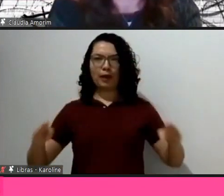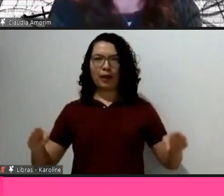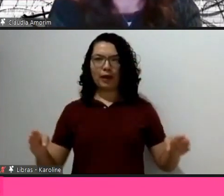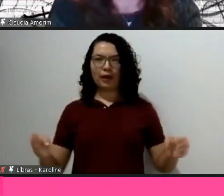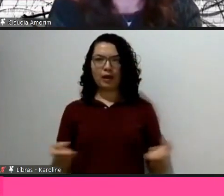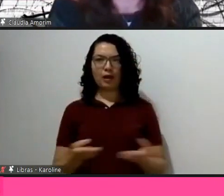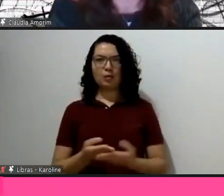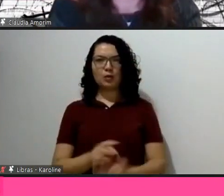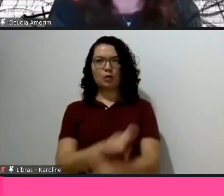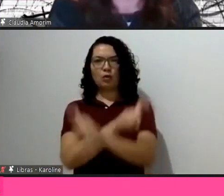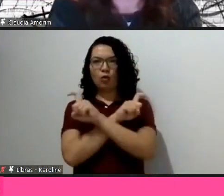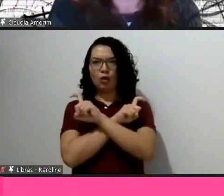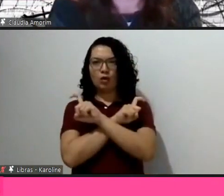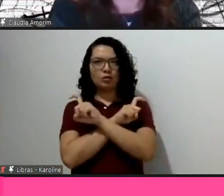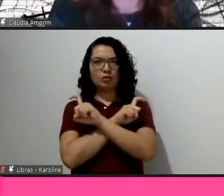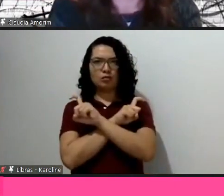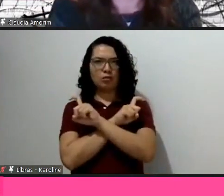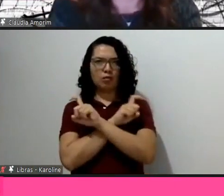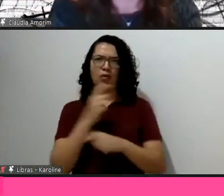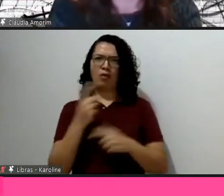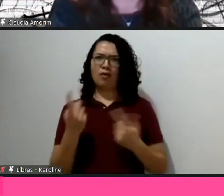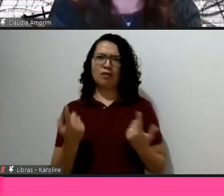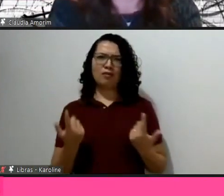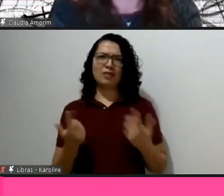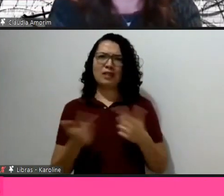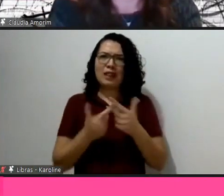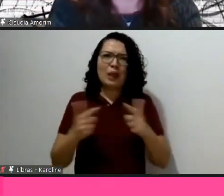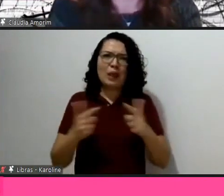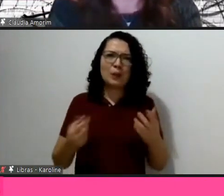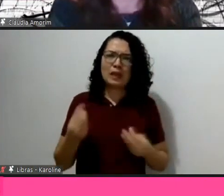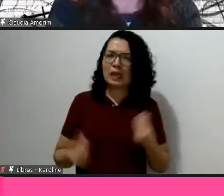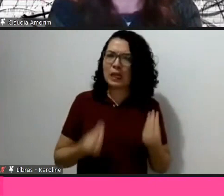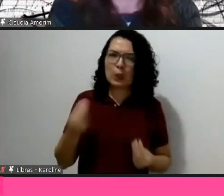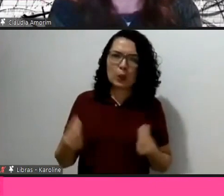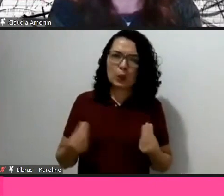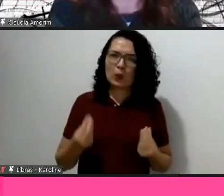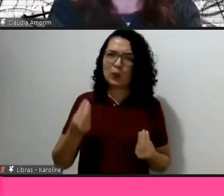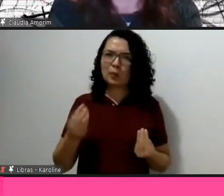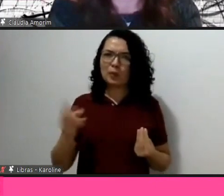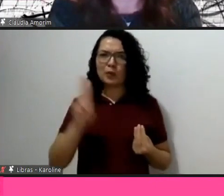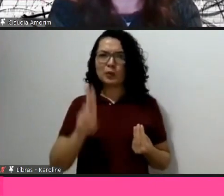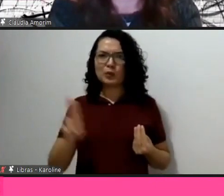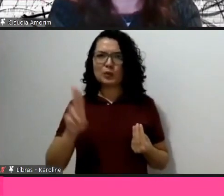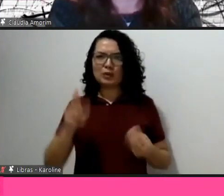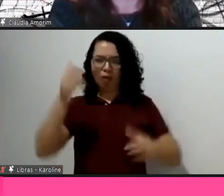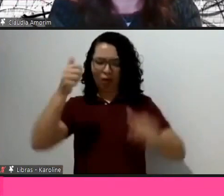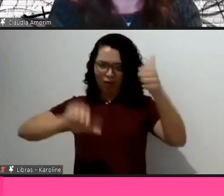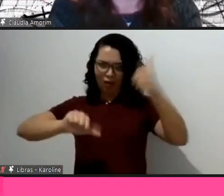atualizá-los para os níveis de desempenho de hoje. Então, assim,